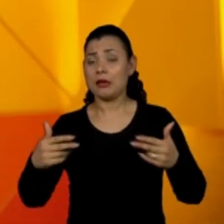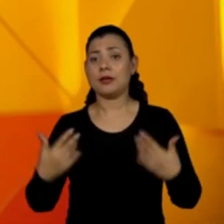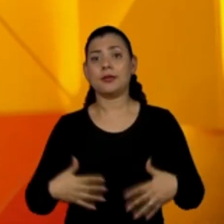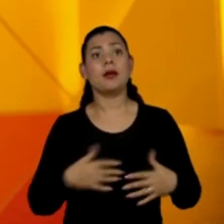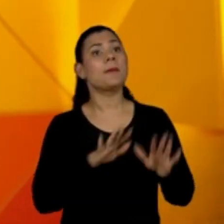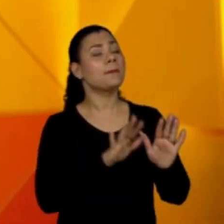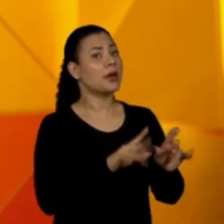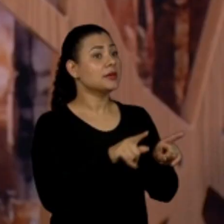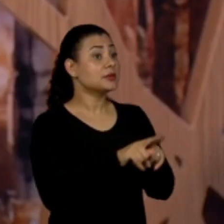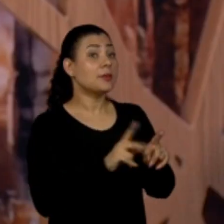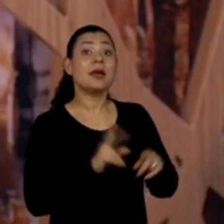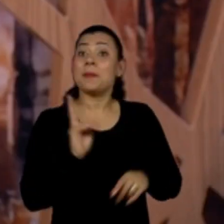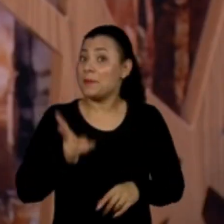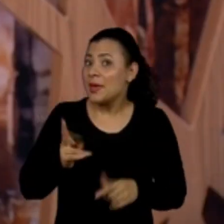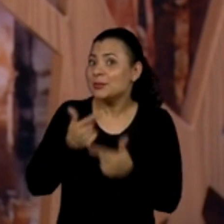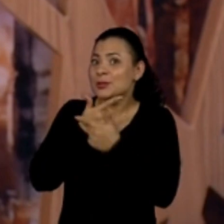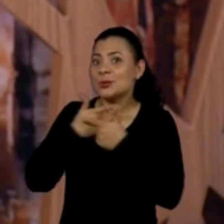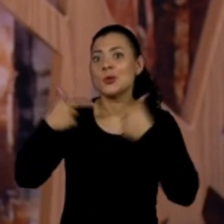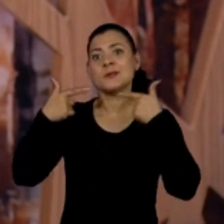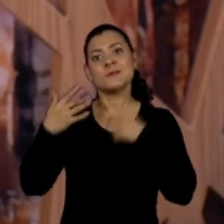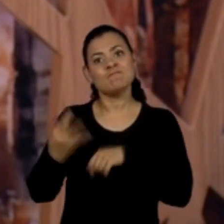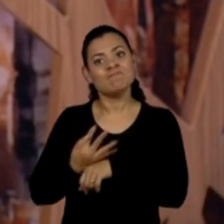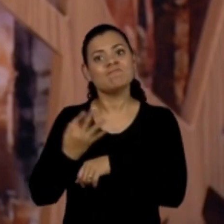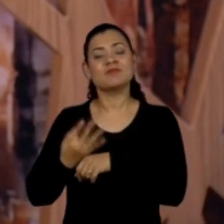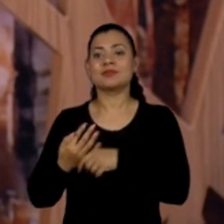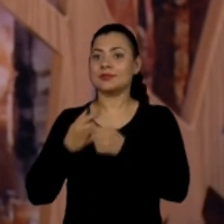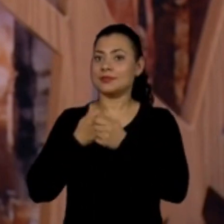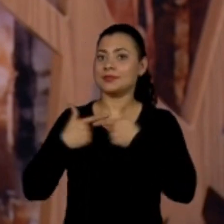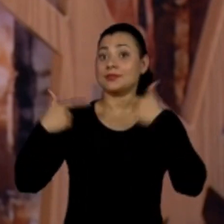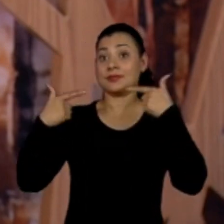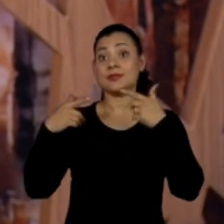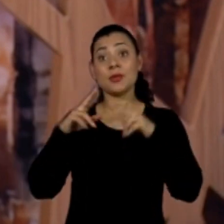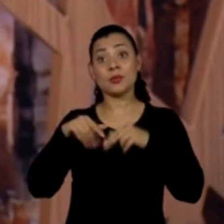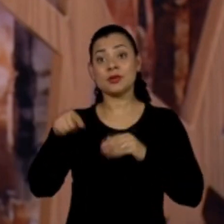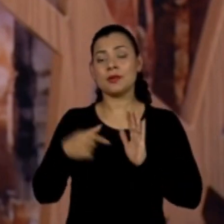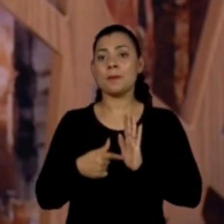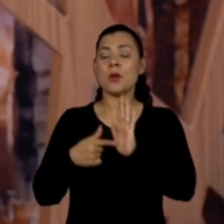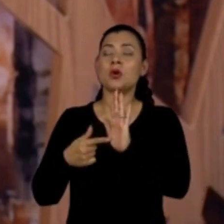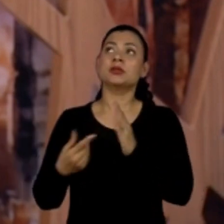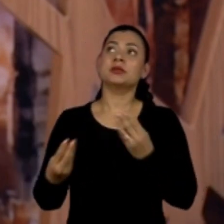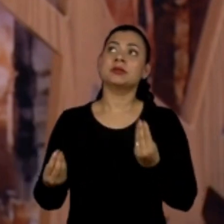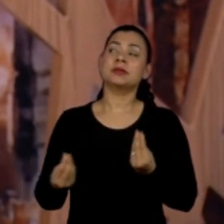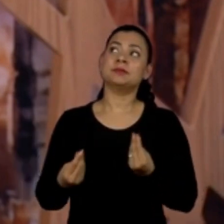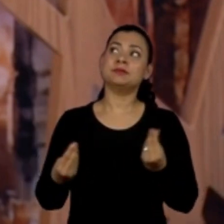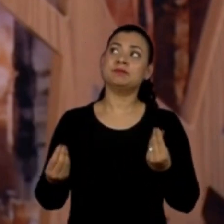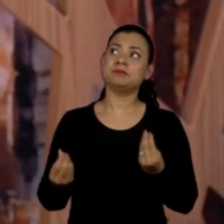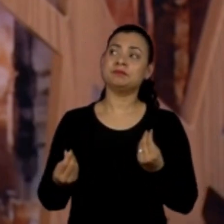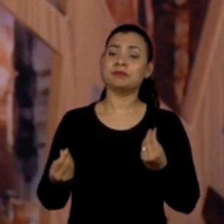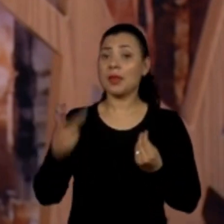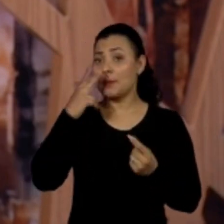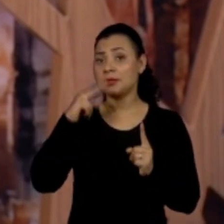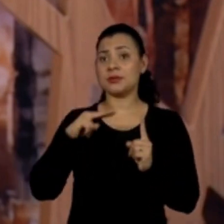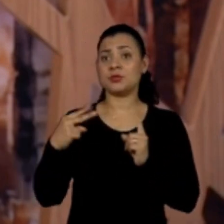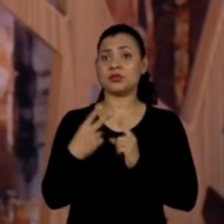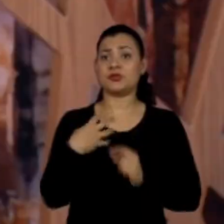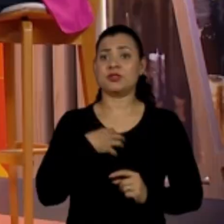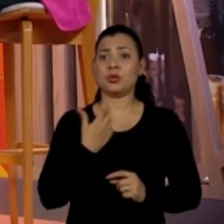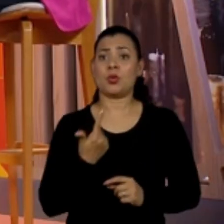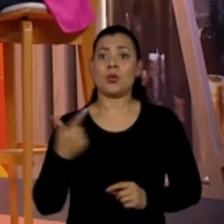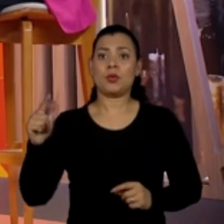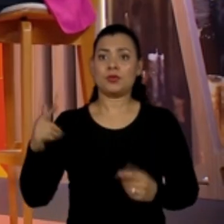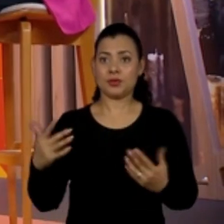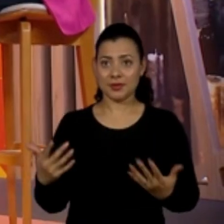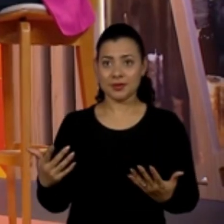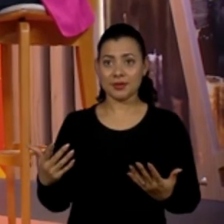assim, com esse sorriso no rosto, né? Eu acho que ela traz uma outra percepção, assim, também.